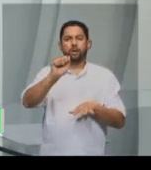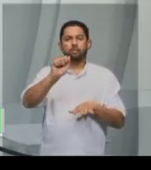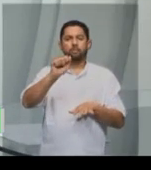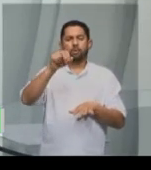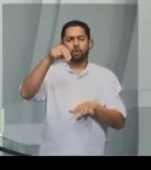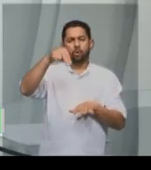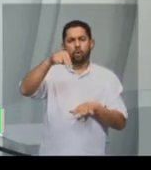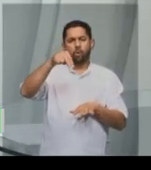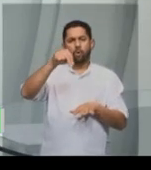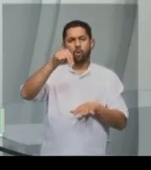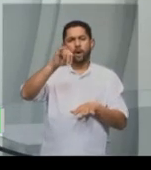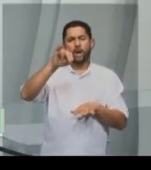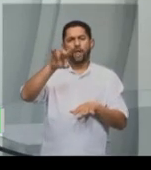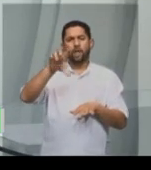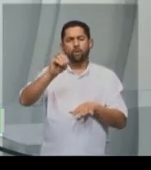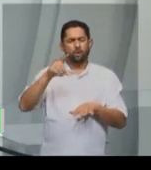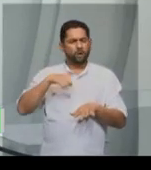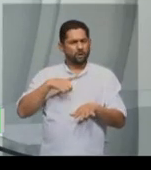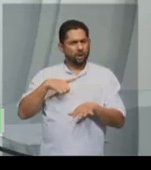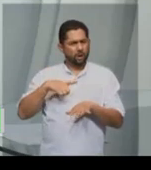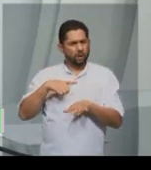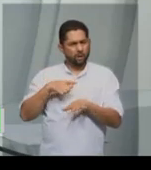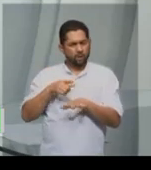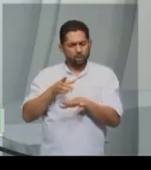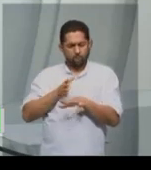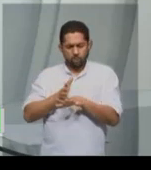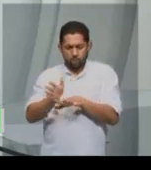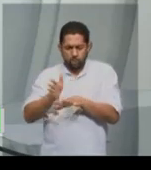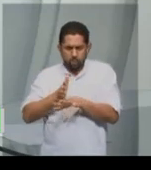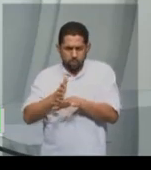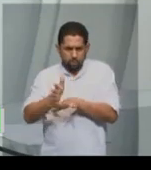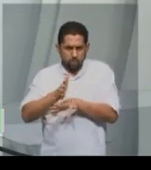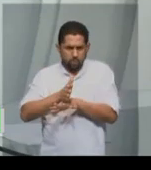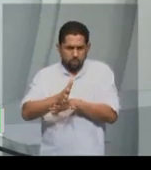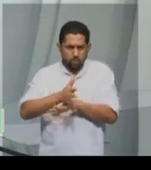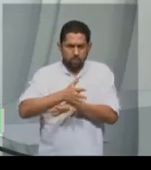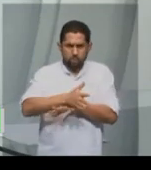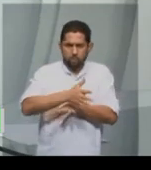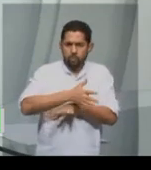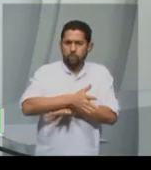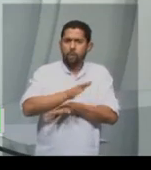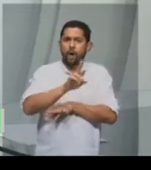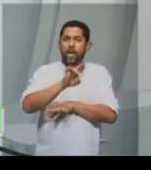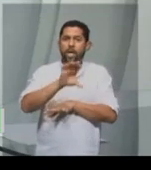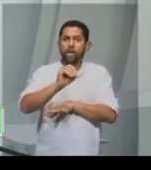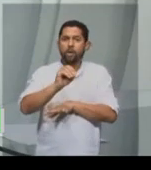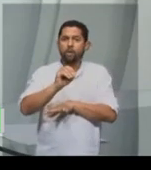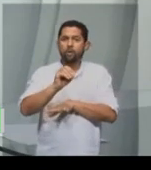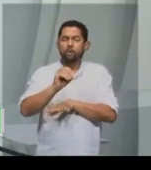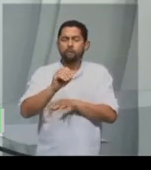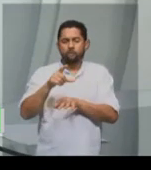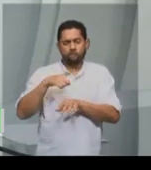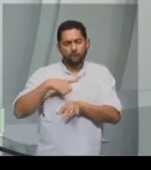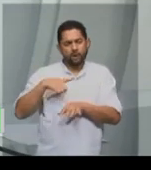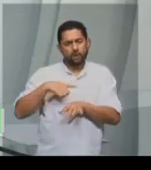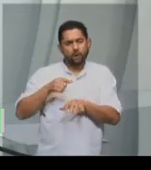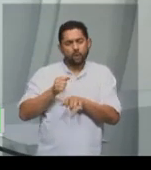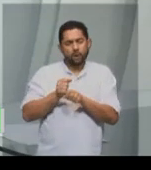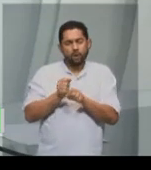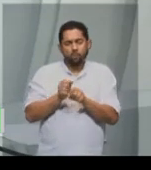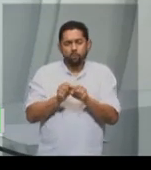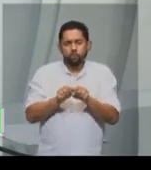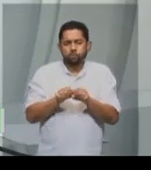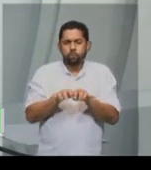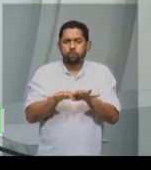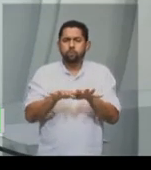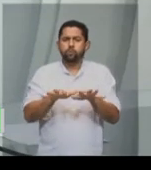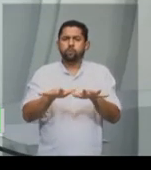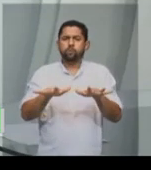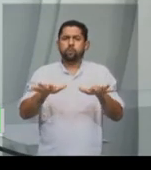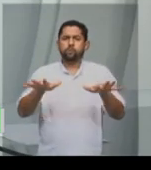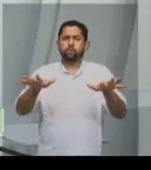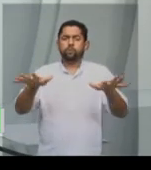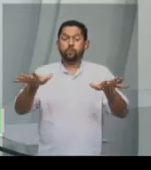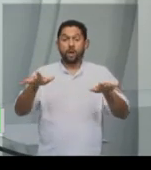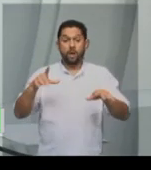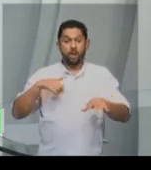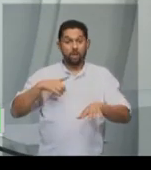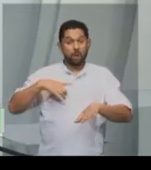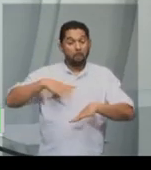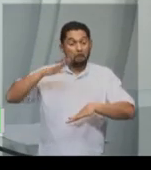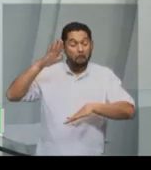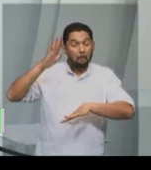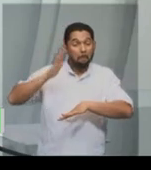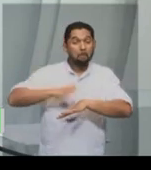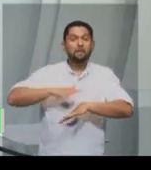pequenos veios e caminhos onde o rio ele vai se desdobrando e alcançando áreas maiores.